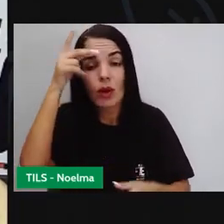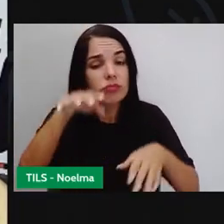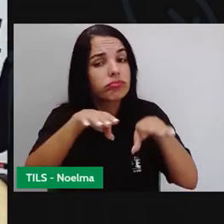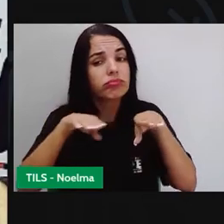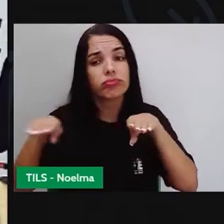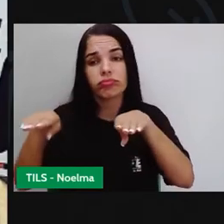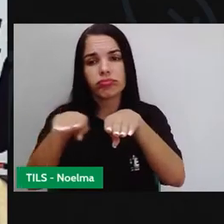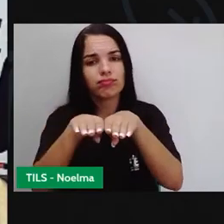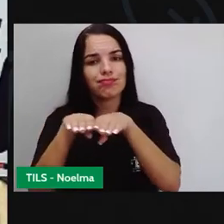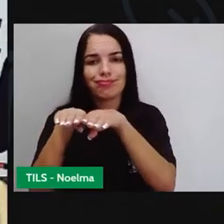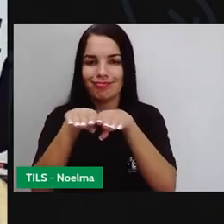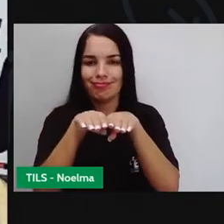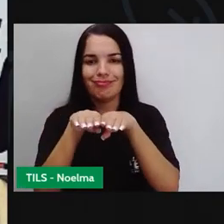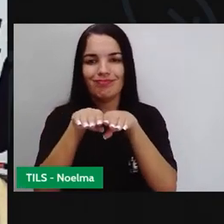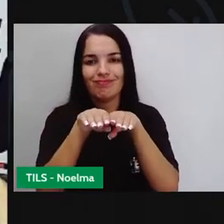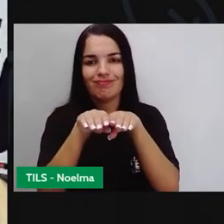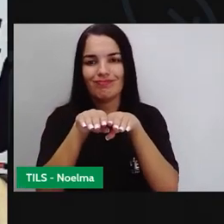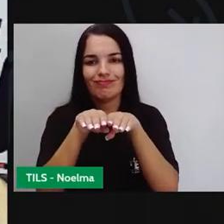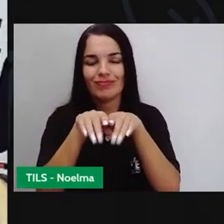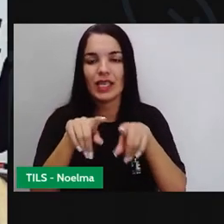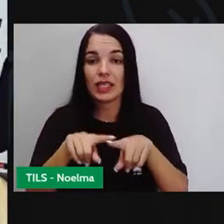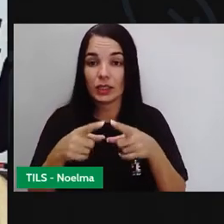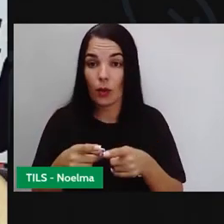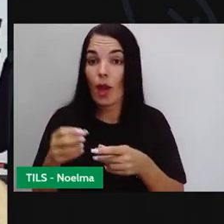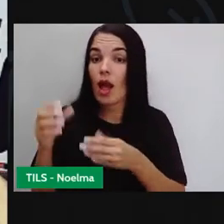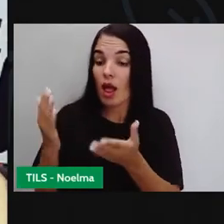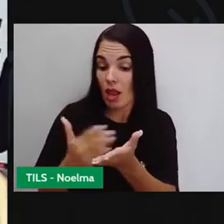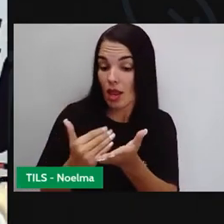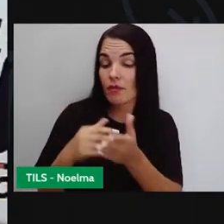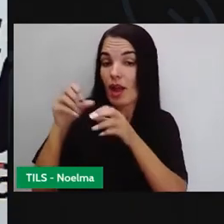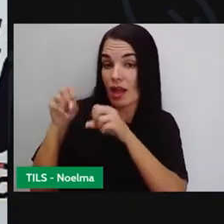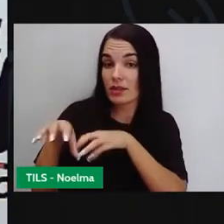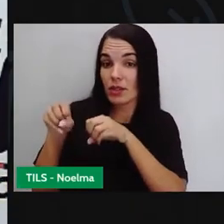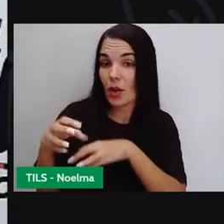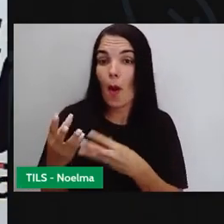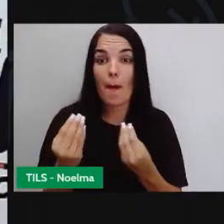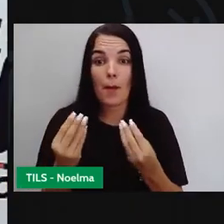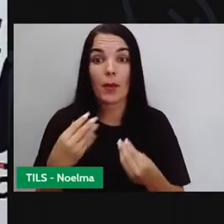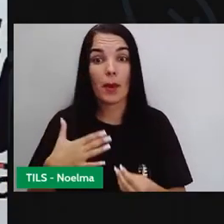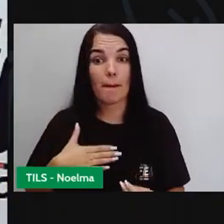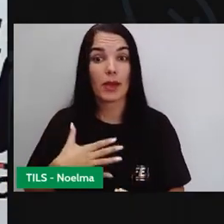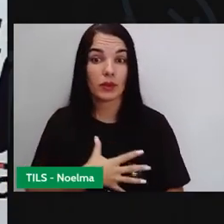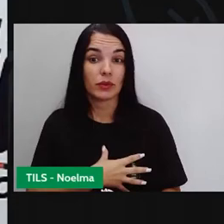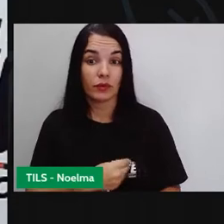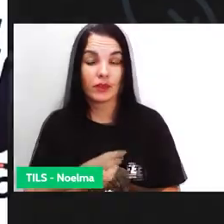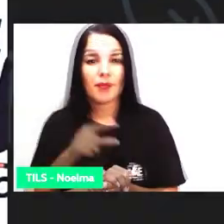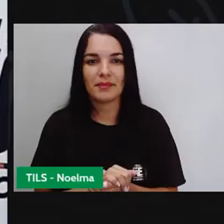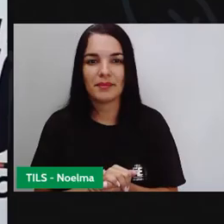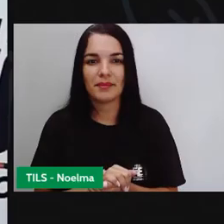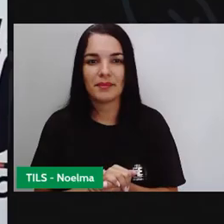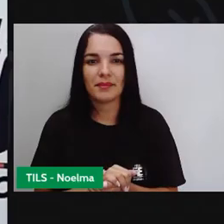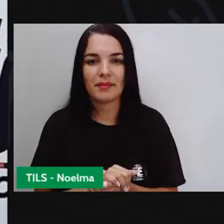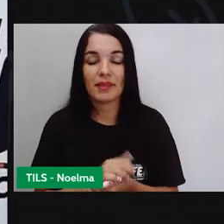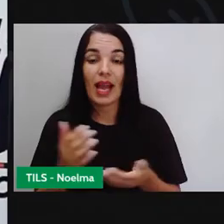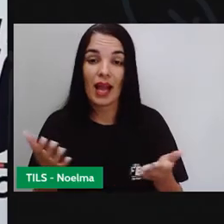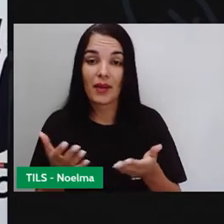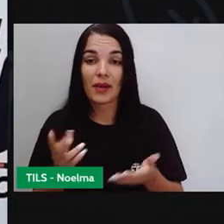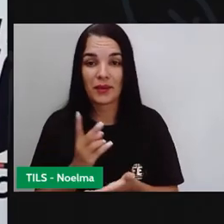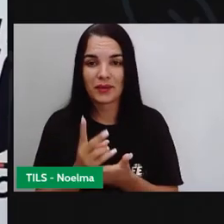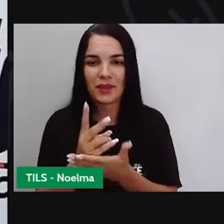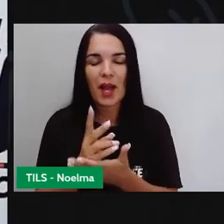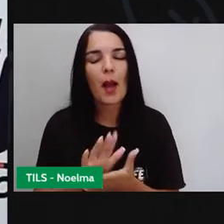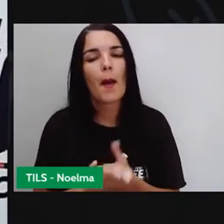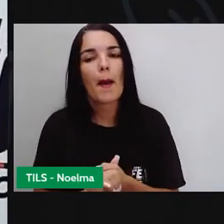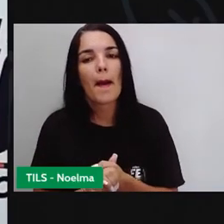ensinou muito aos meus filhos e pode ensinar também a você. Então, dando continuidade, lembrando que